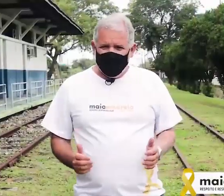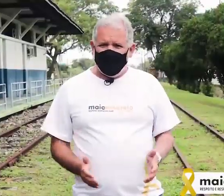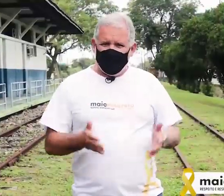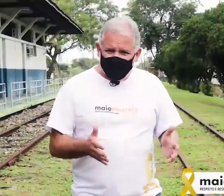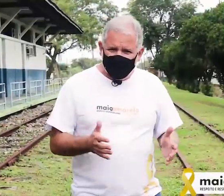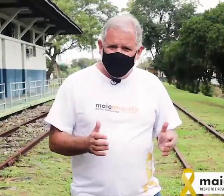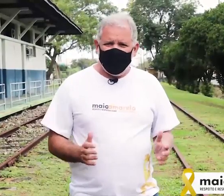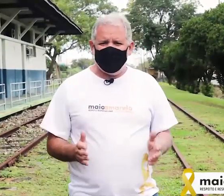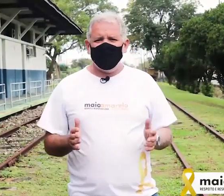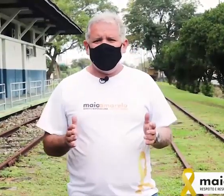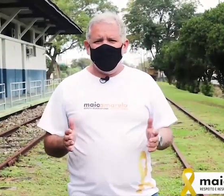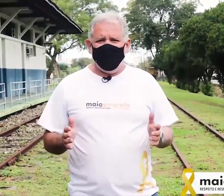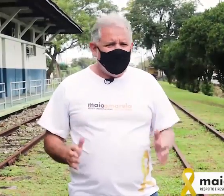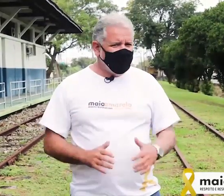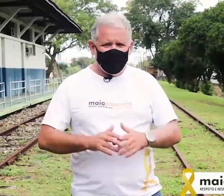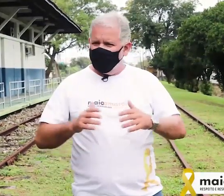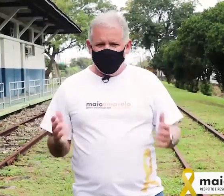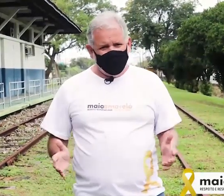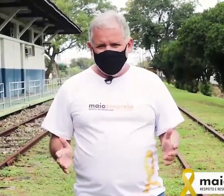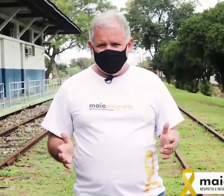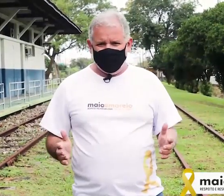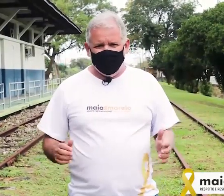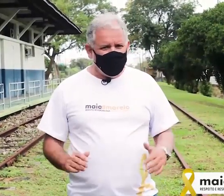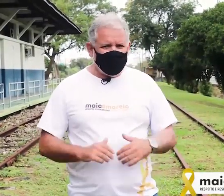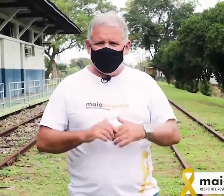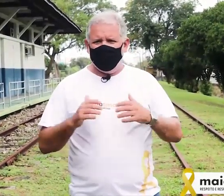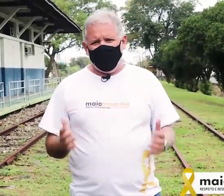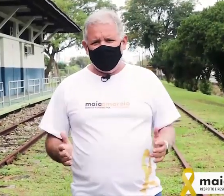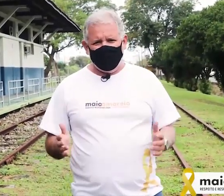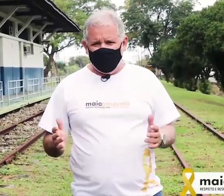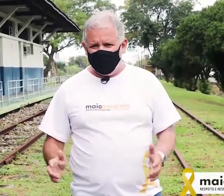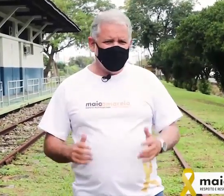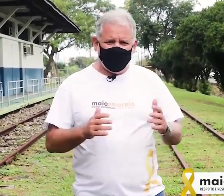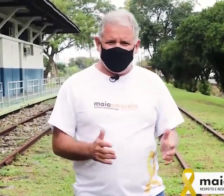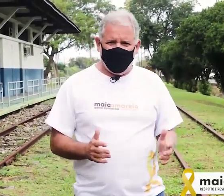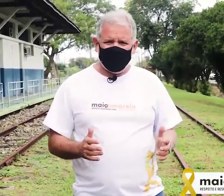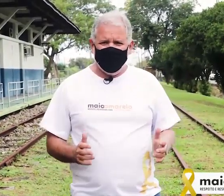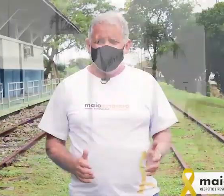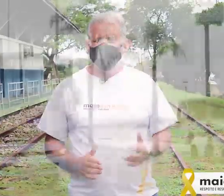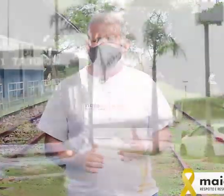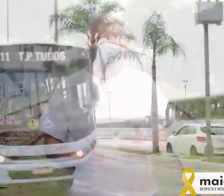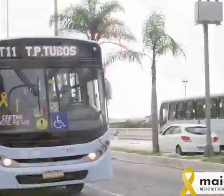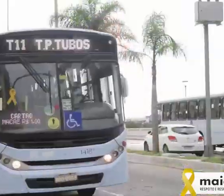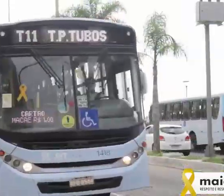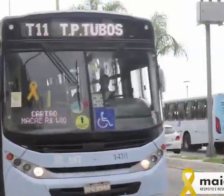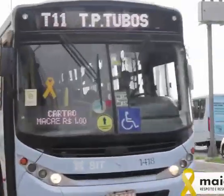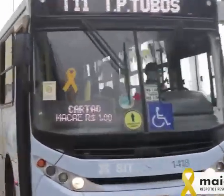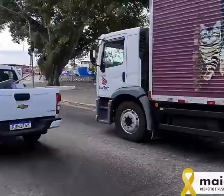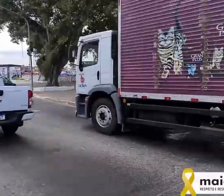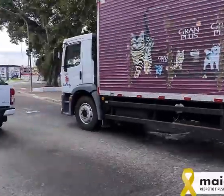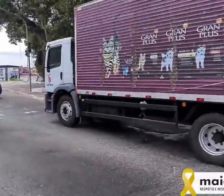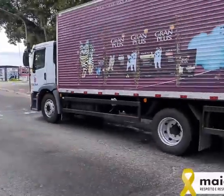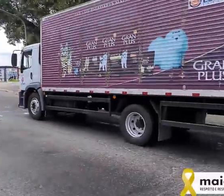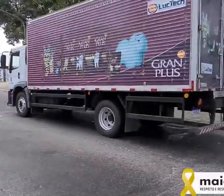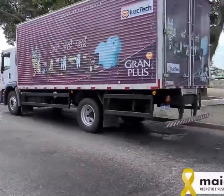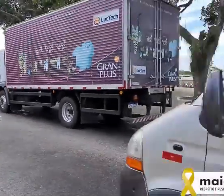Para isso, precisamos envolver todos os motoristas, todos aqueles usuários do trânsito, dos transportes, sejam motoristas de ônibus, de